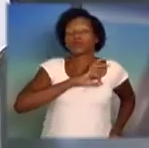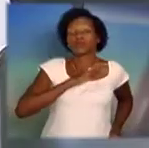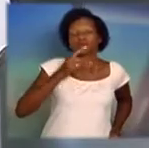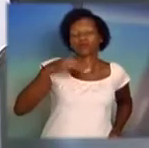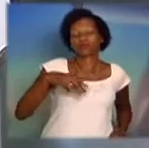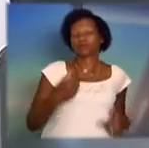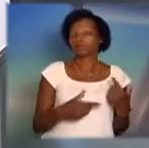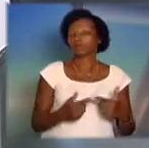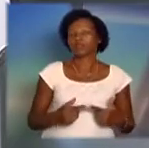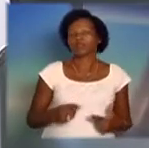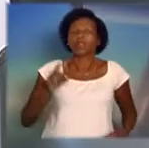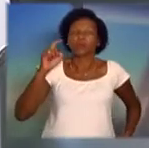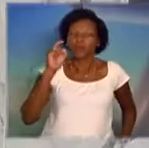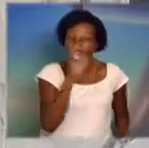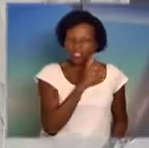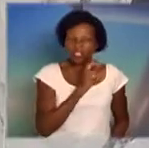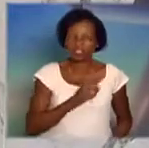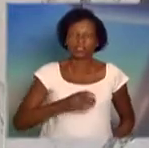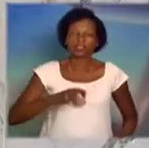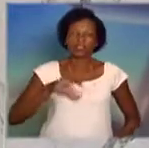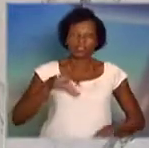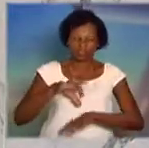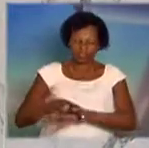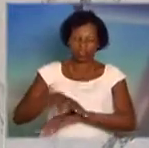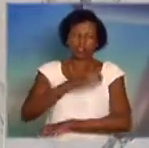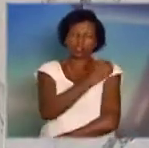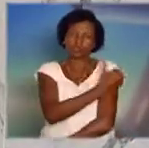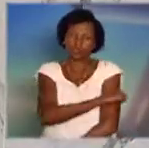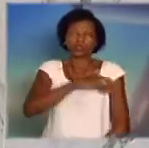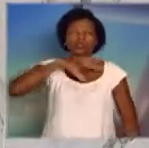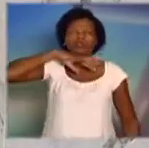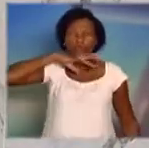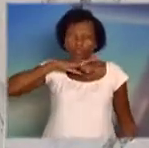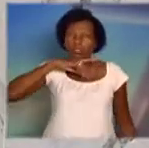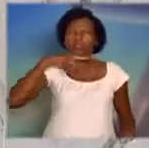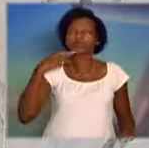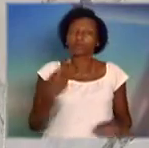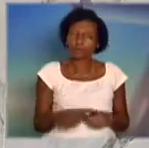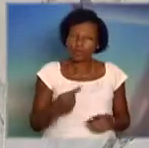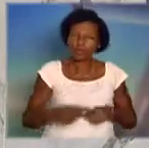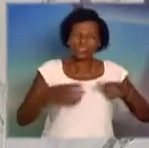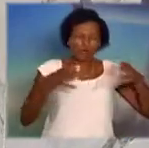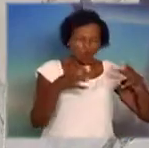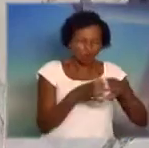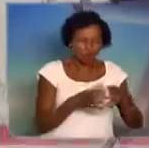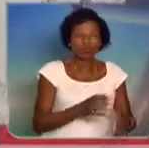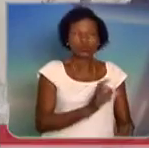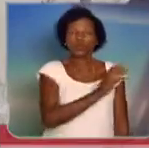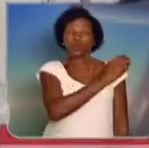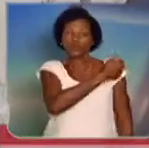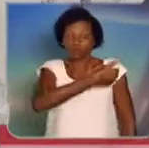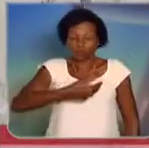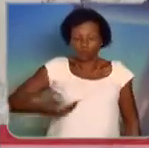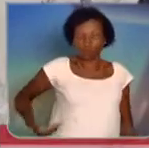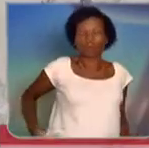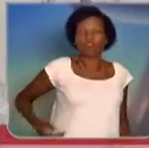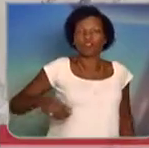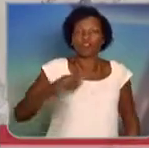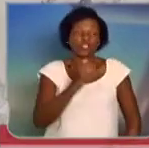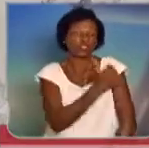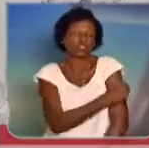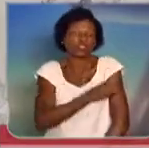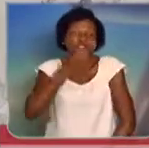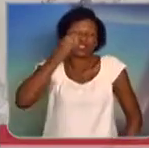a polícia civil não trabalha. É mentira. A segurança do Rio está ruim porque os governadores do Rio não valorizaram a